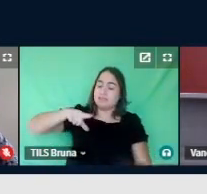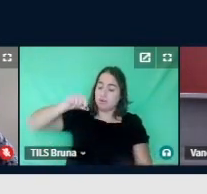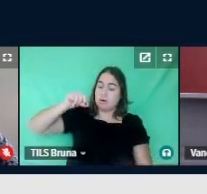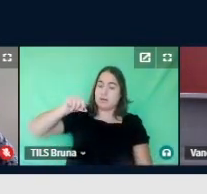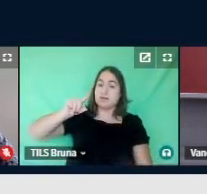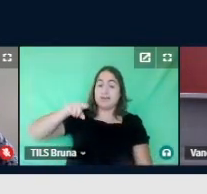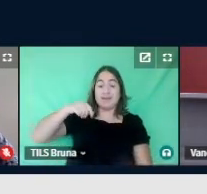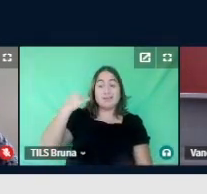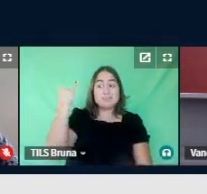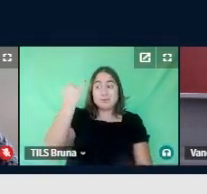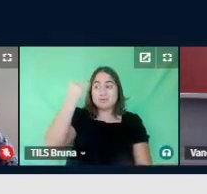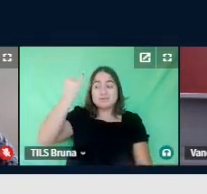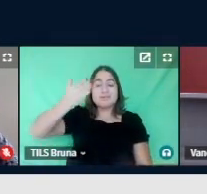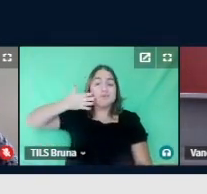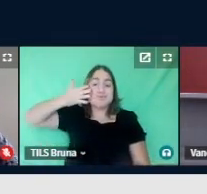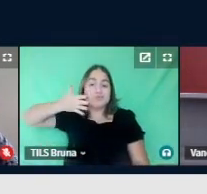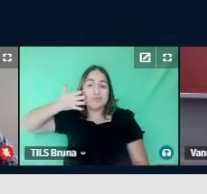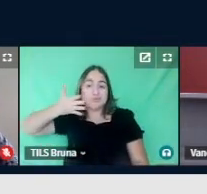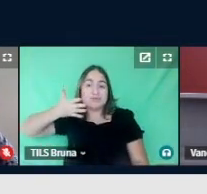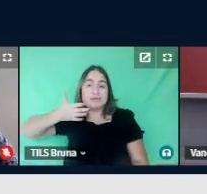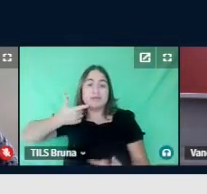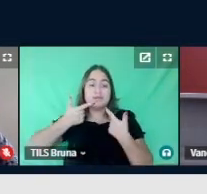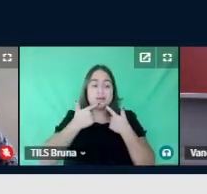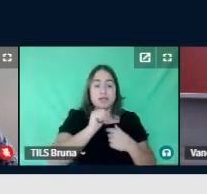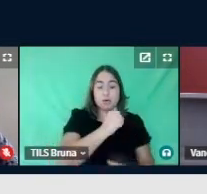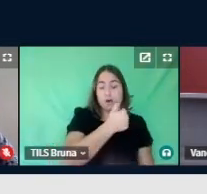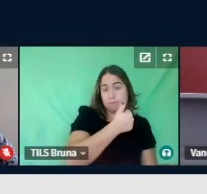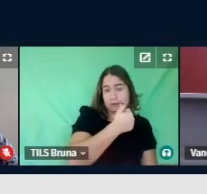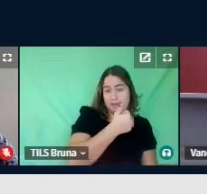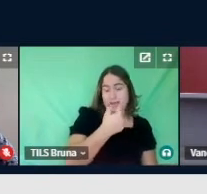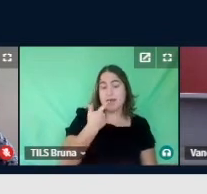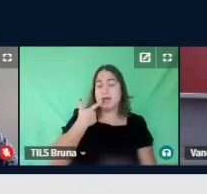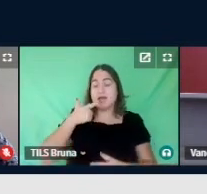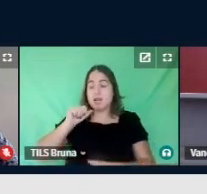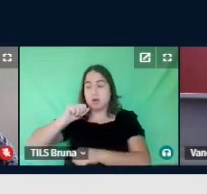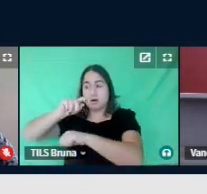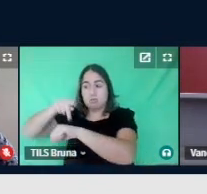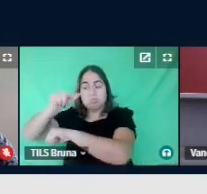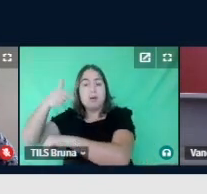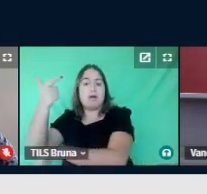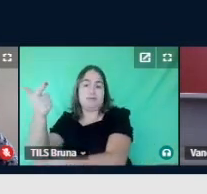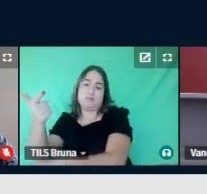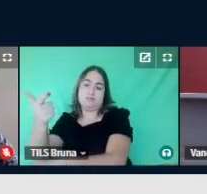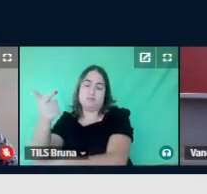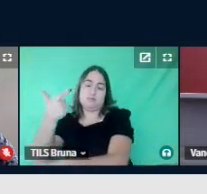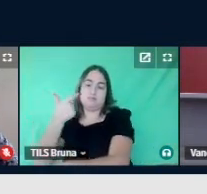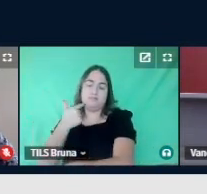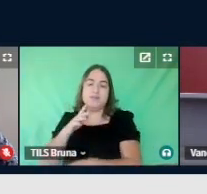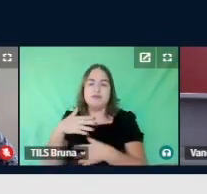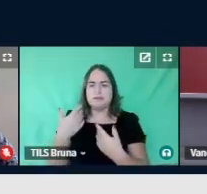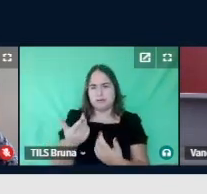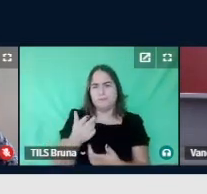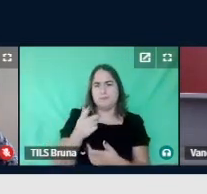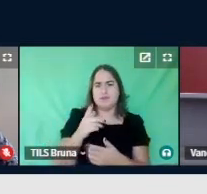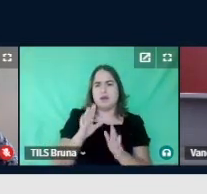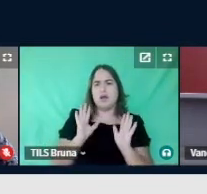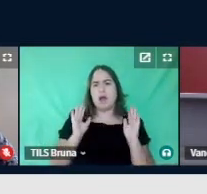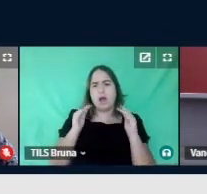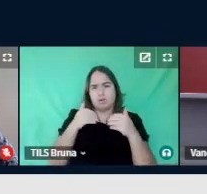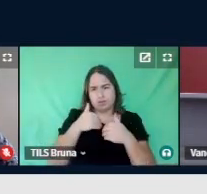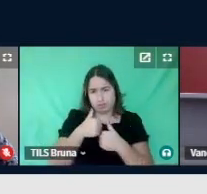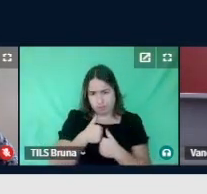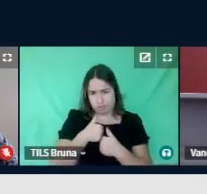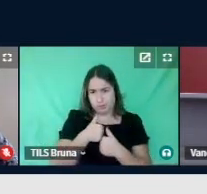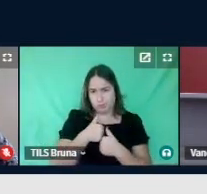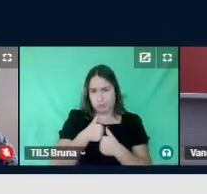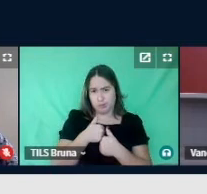no discurso, tanto na língua 1, quanto na língua estrangeira, falar em turnos. Há no autismo e nos demais